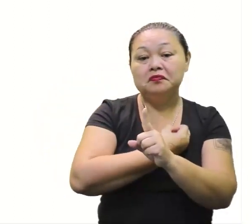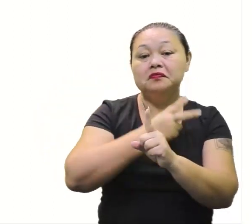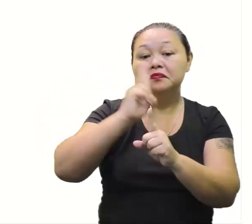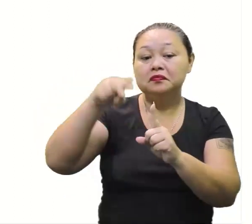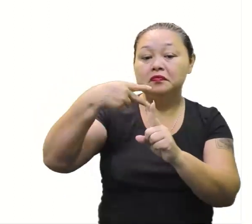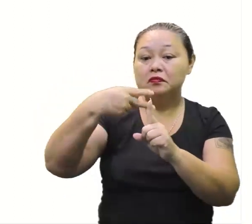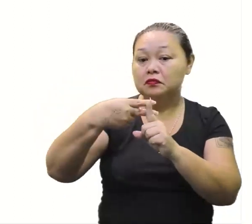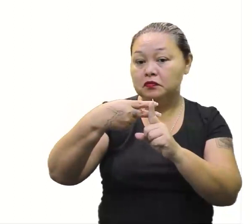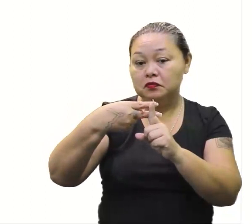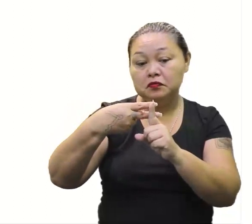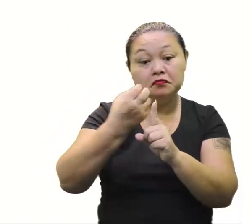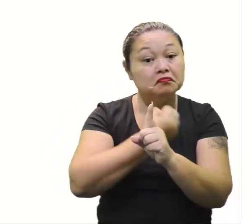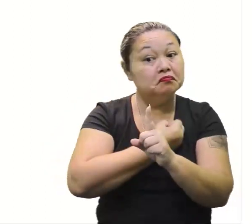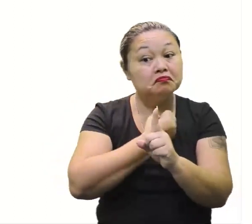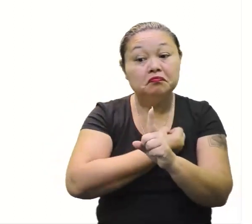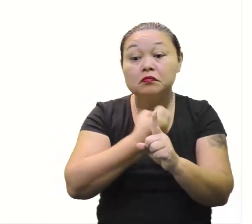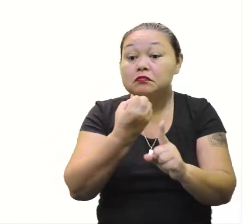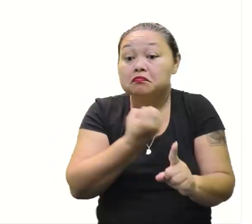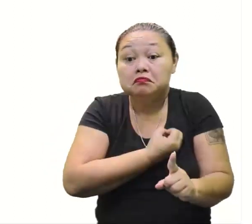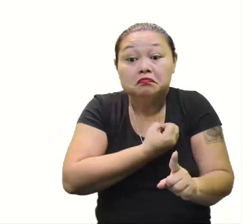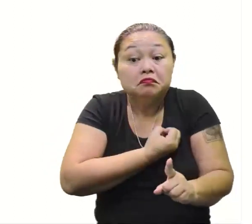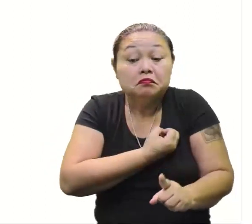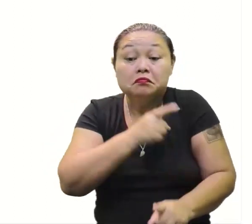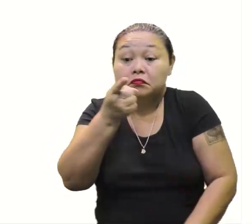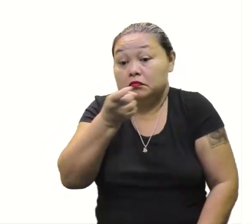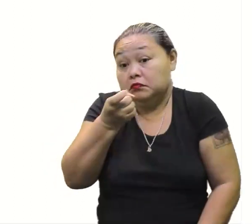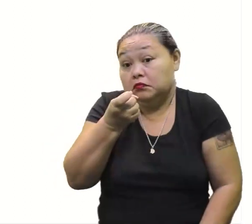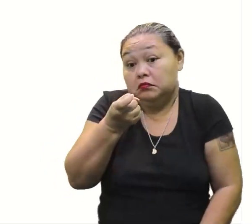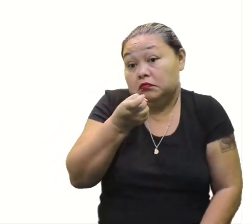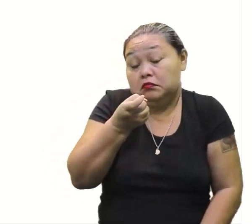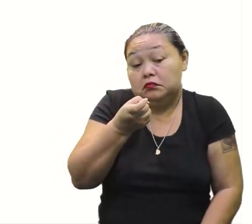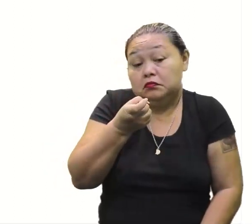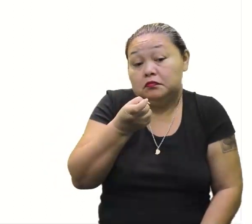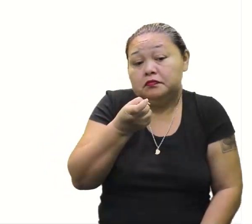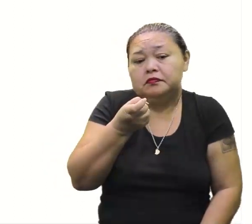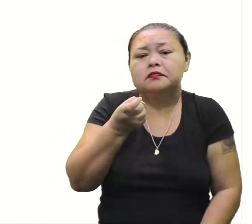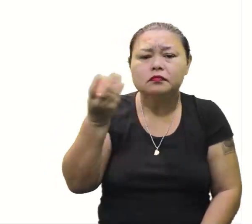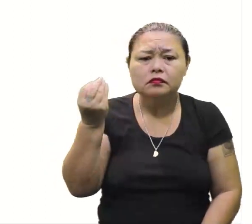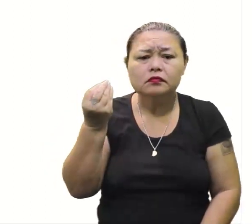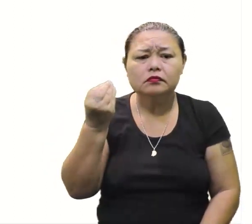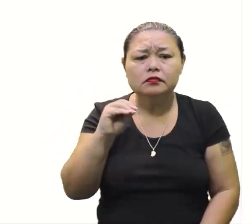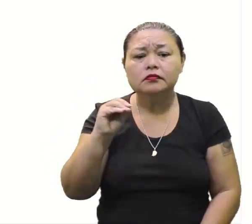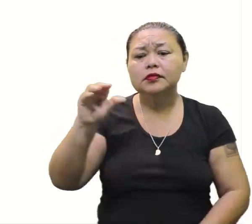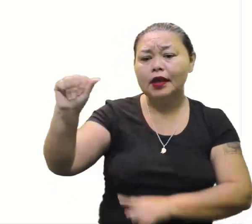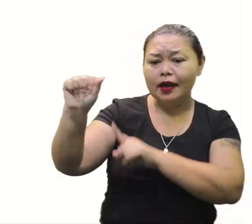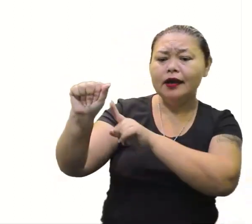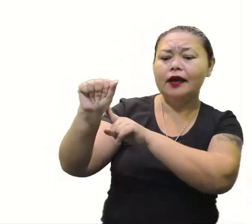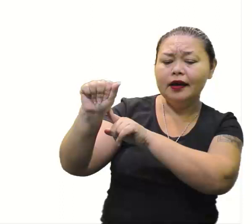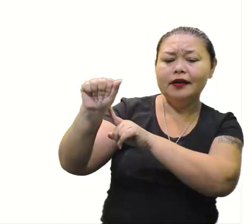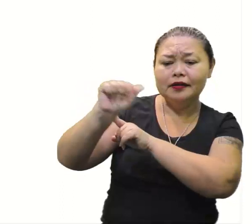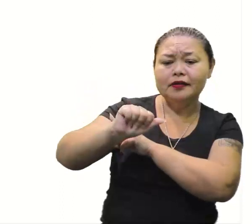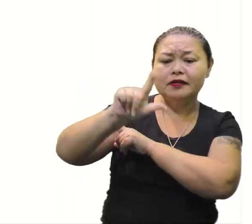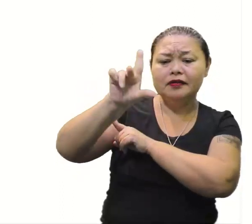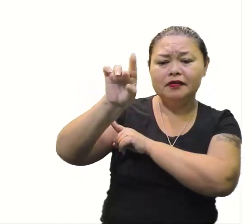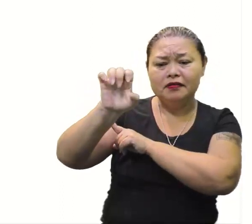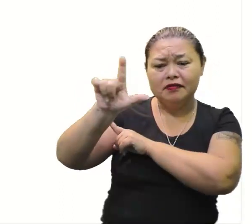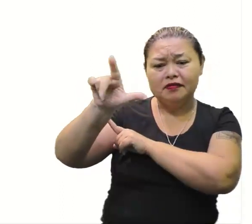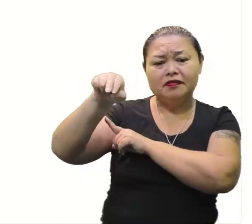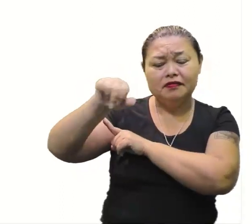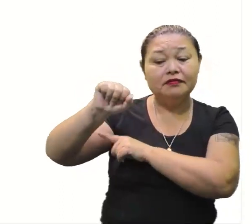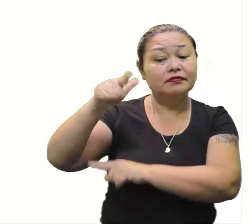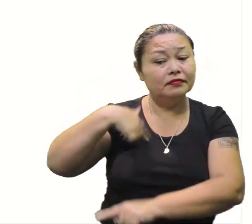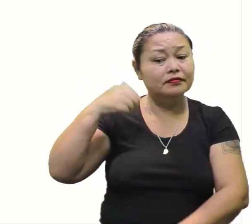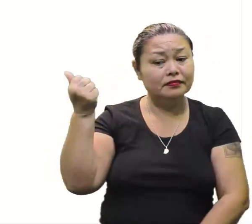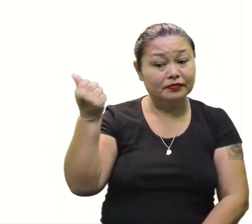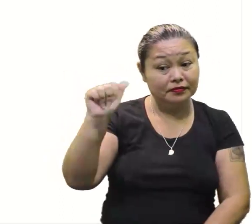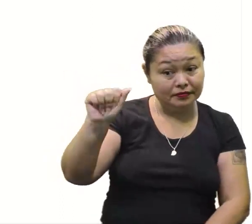dobro de um número. Esse número é X. Vamos colocar outra letra? Vamos colocar um A de Adelina? Vamos mesmo. Não gostei da ideia.